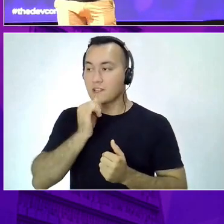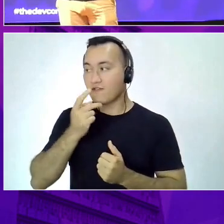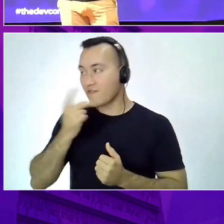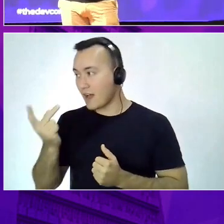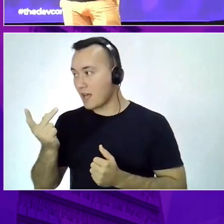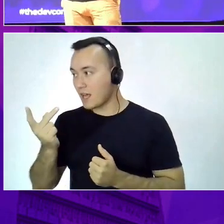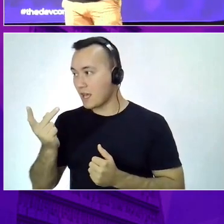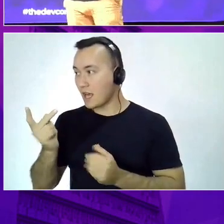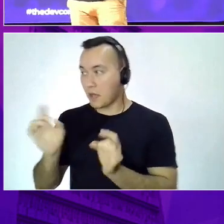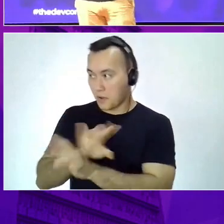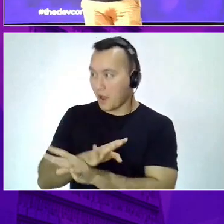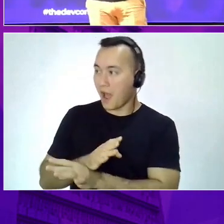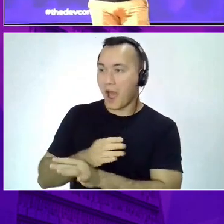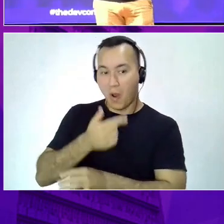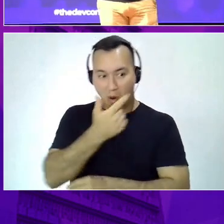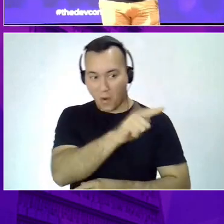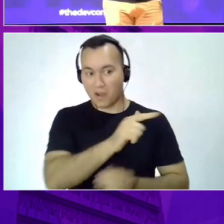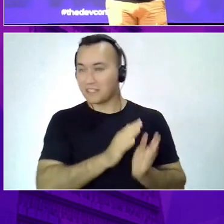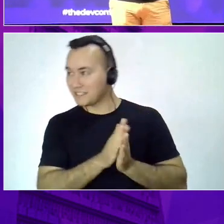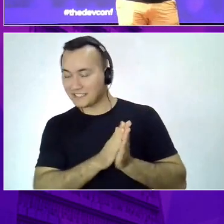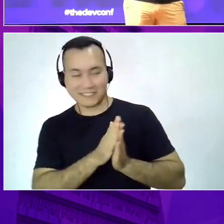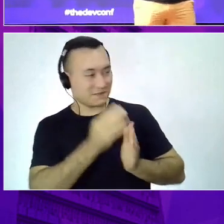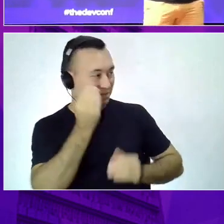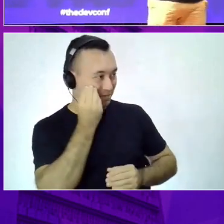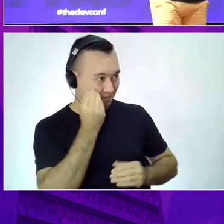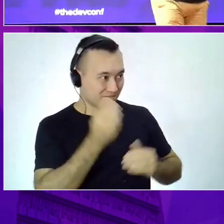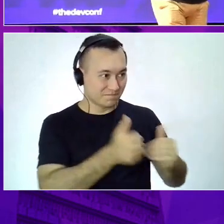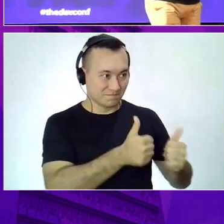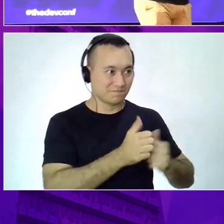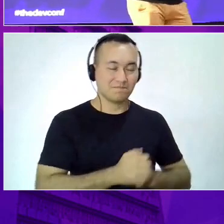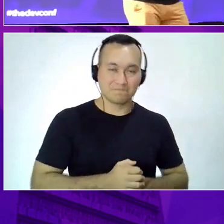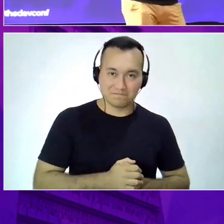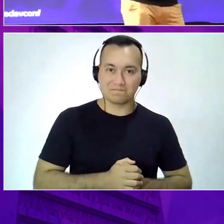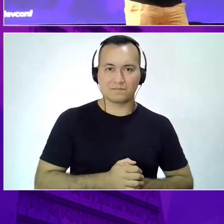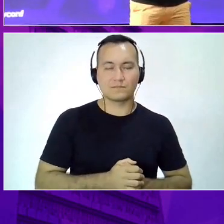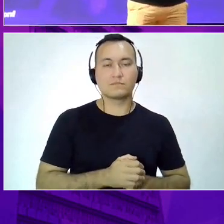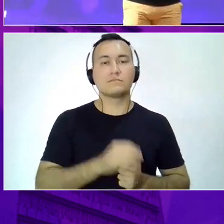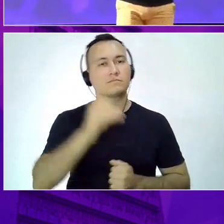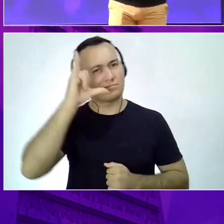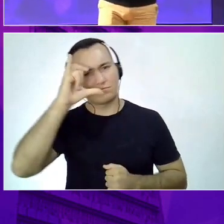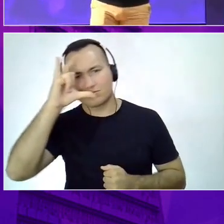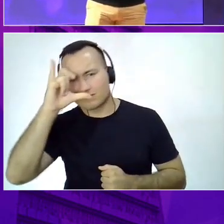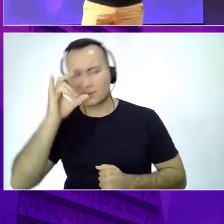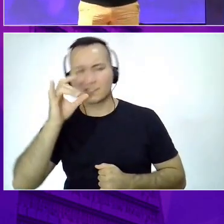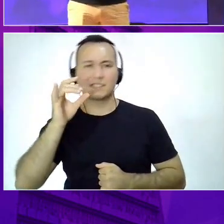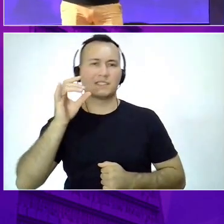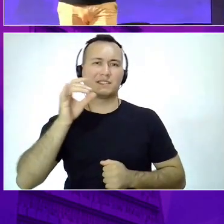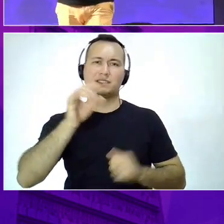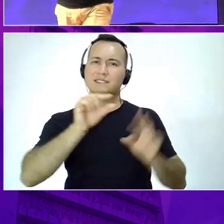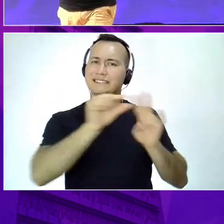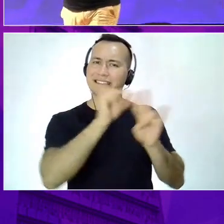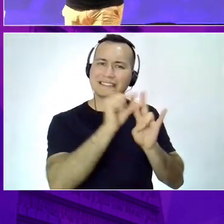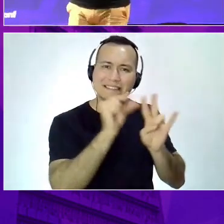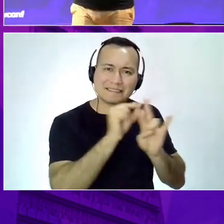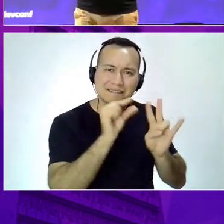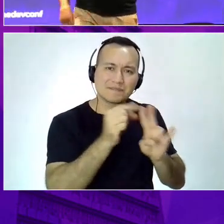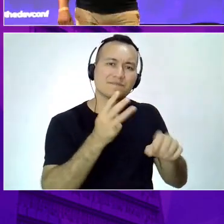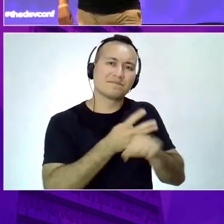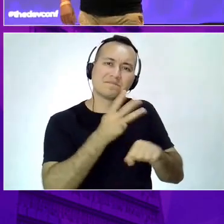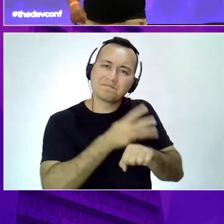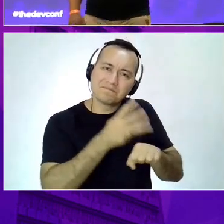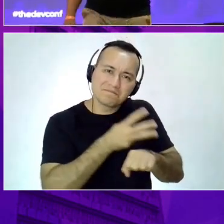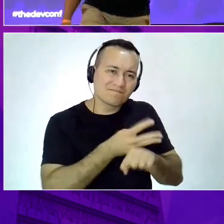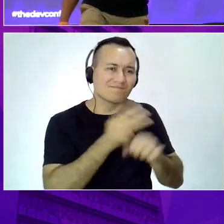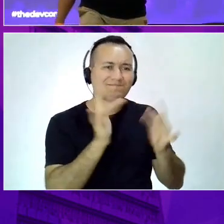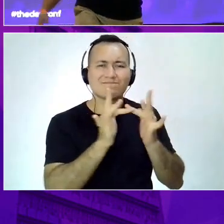vai para o outro, vamos fazer esse networking e troquem contatos, tá? LinkedIn, Instagram, WhatsApp, o que for melhor. E para você que está em casa, olha só, para você que está